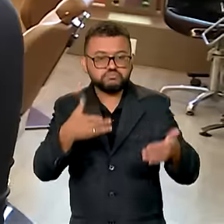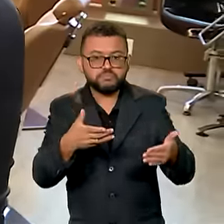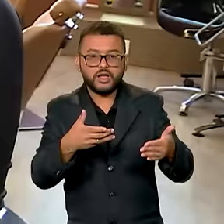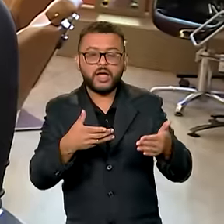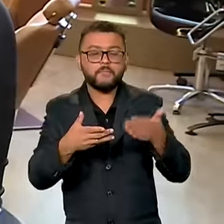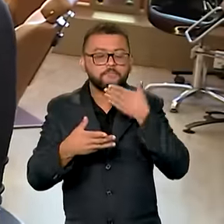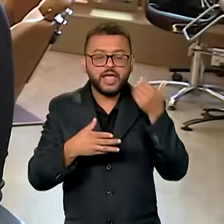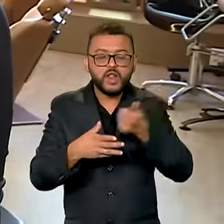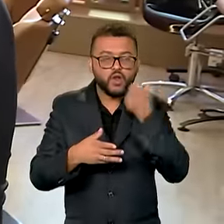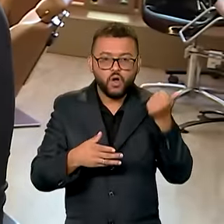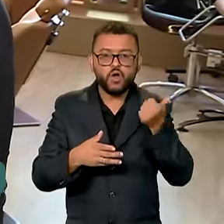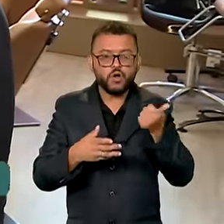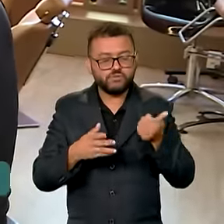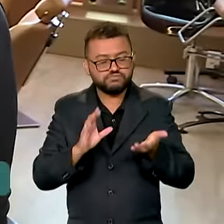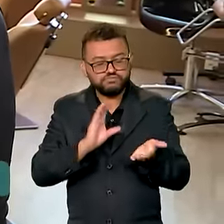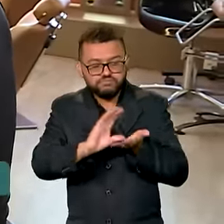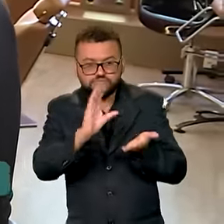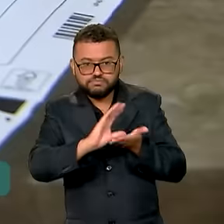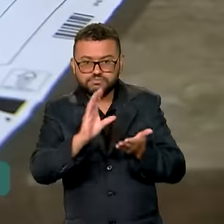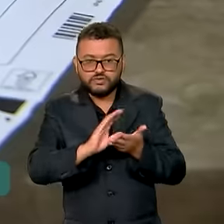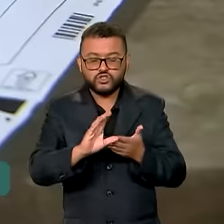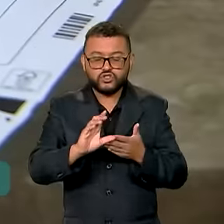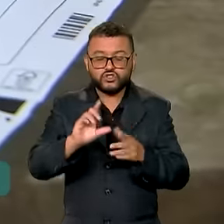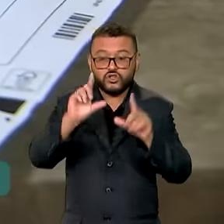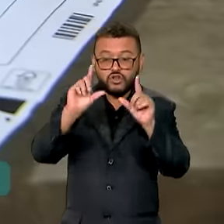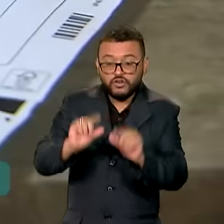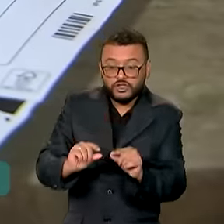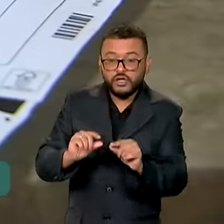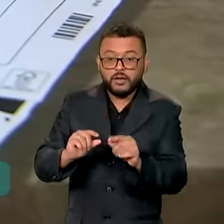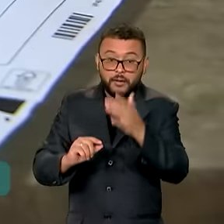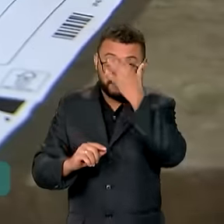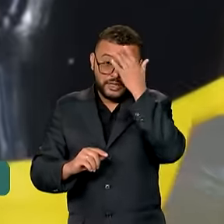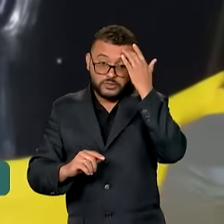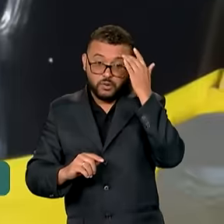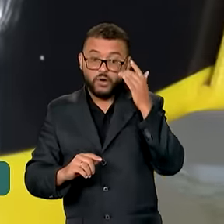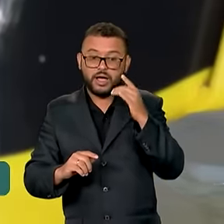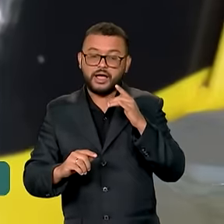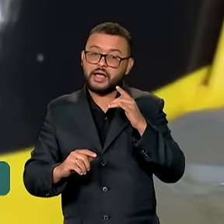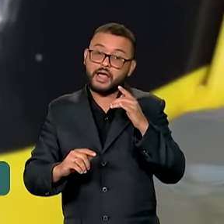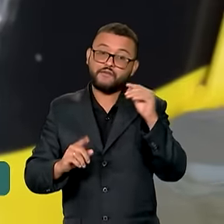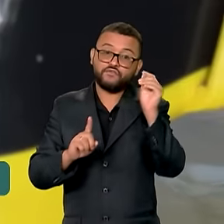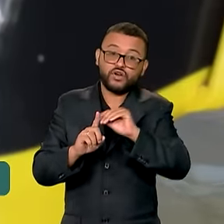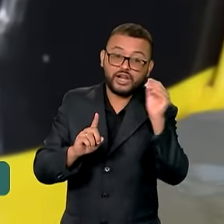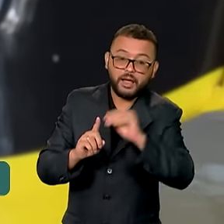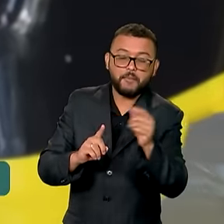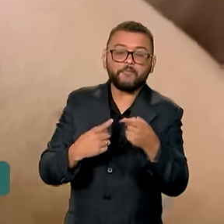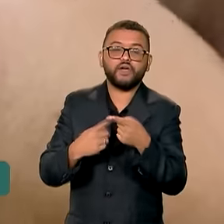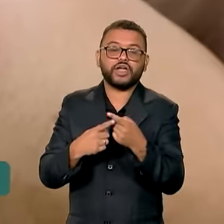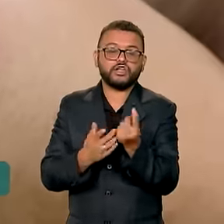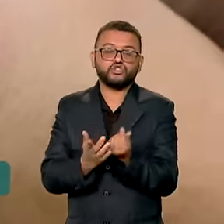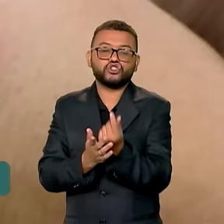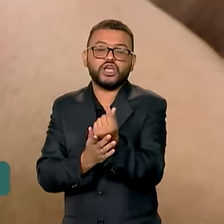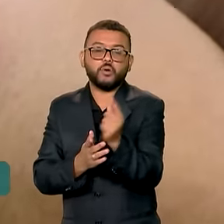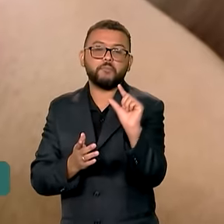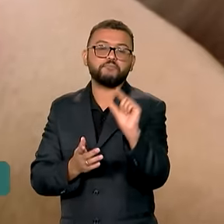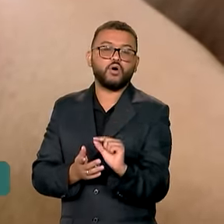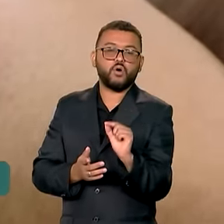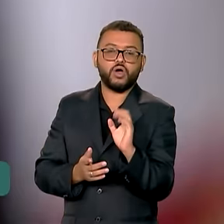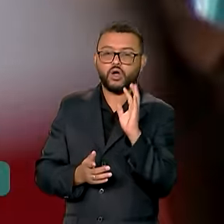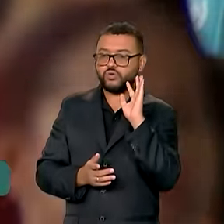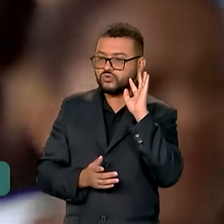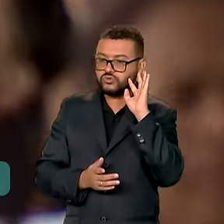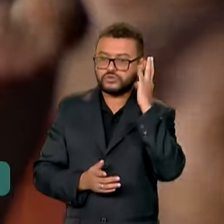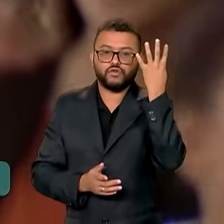redução do endividamento dos mais vulneráveis pelo baixo custo envolvido e pelo bom resultado